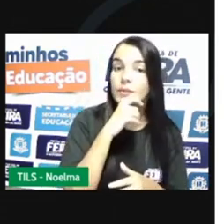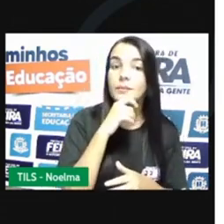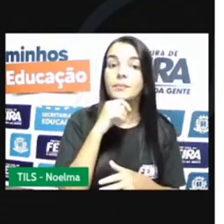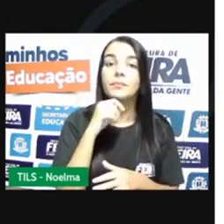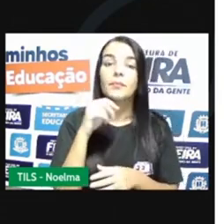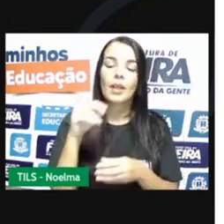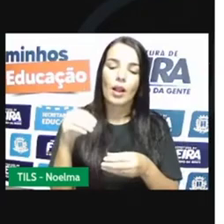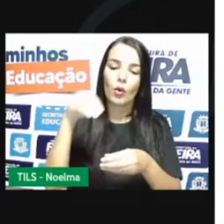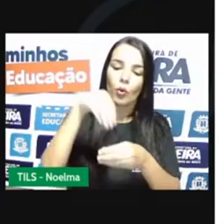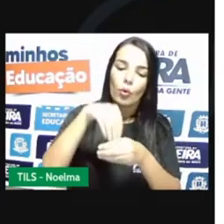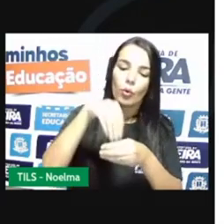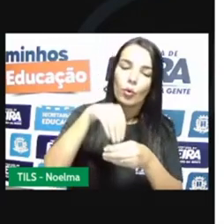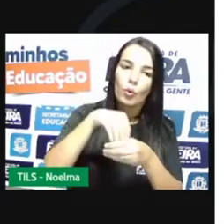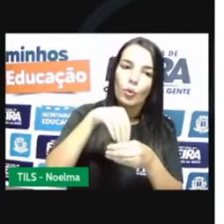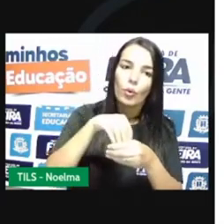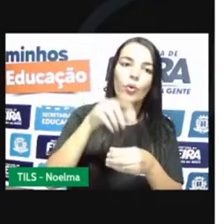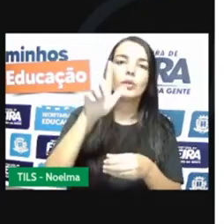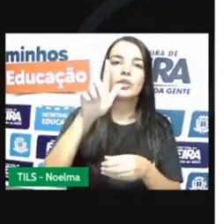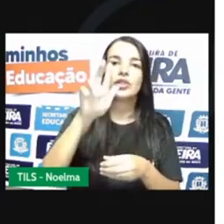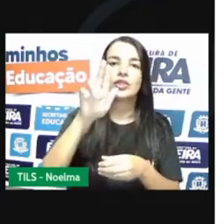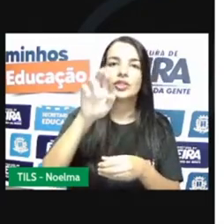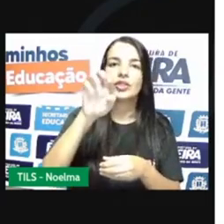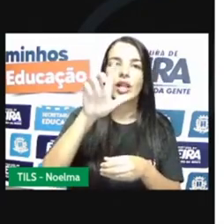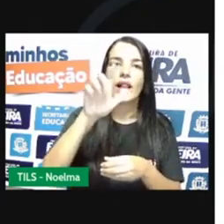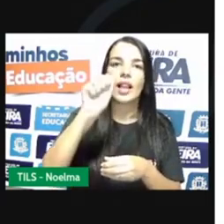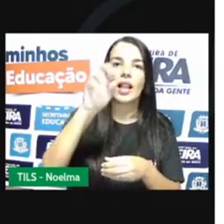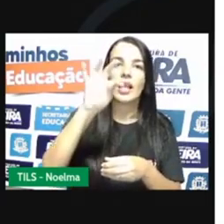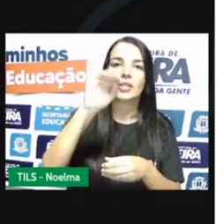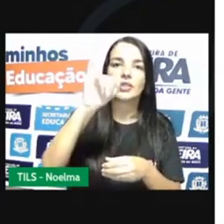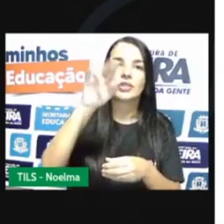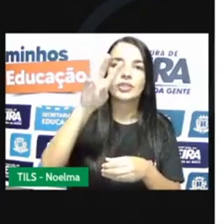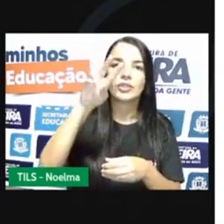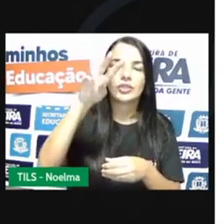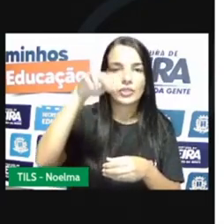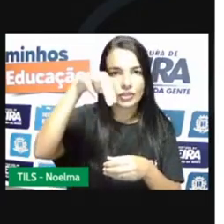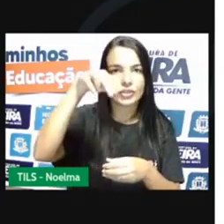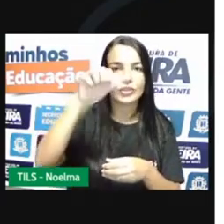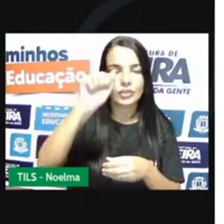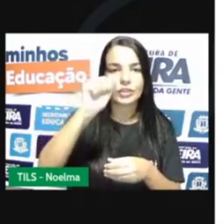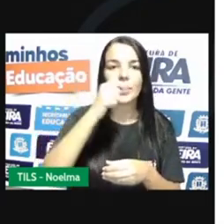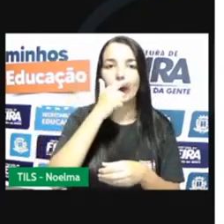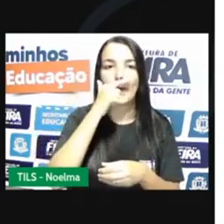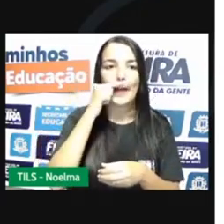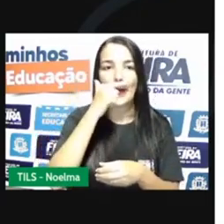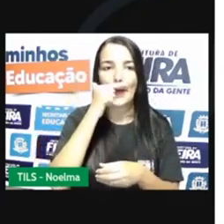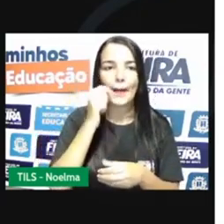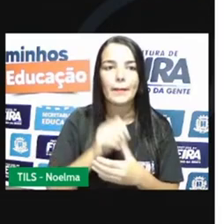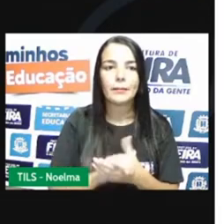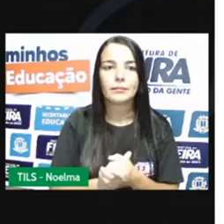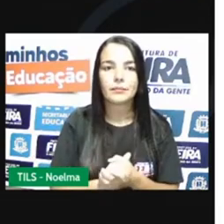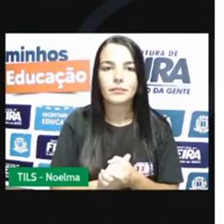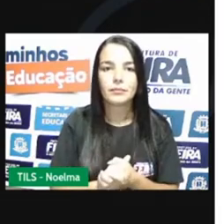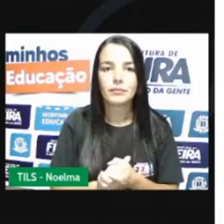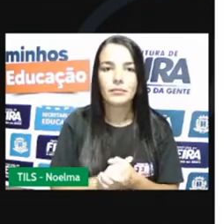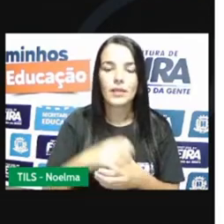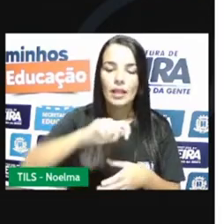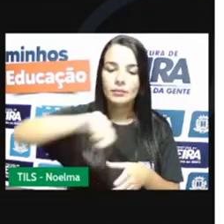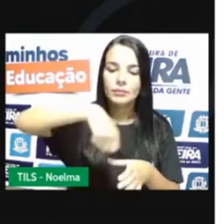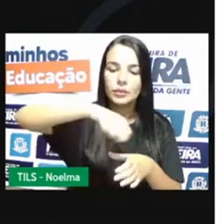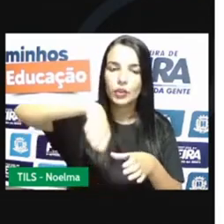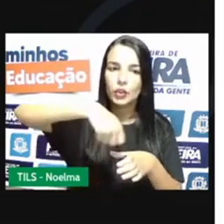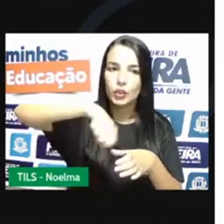Colocamos, ó, o sachezinho aqui de gelatina em pó. E o que a gente fez? A gente